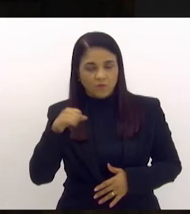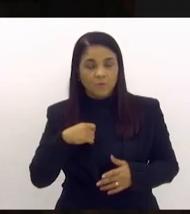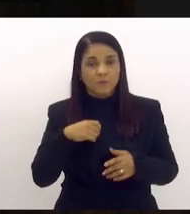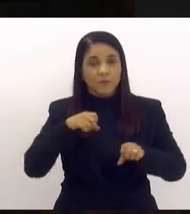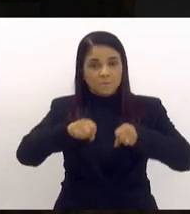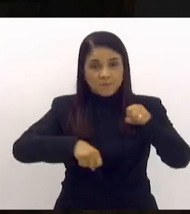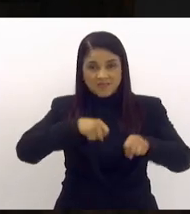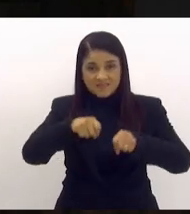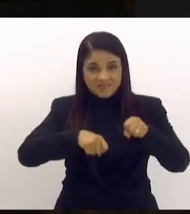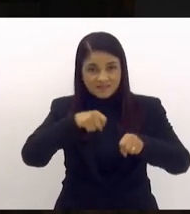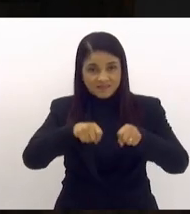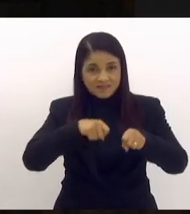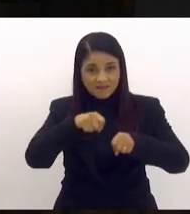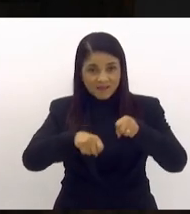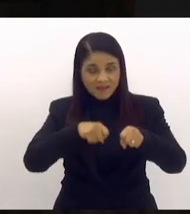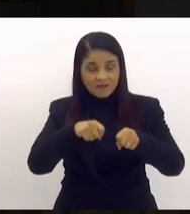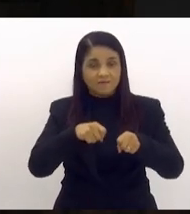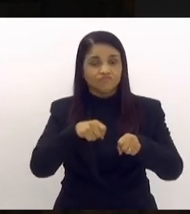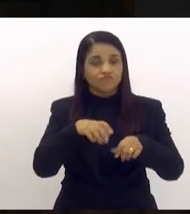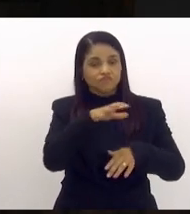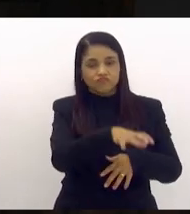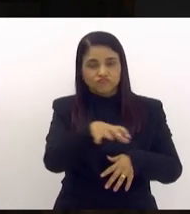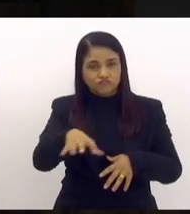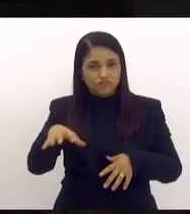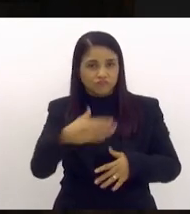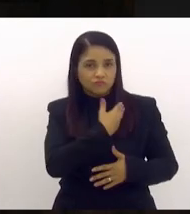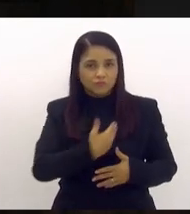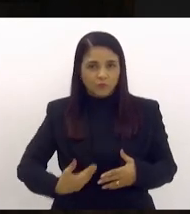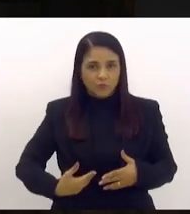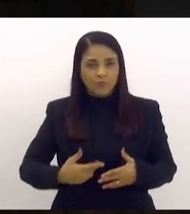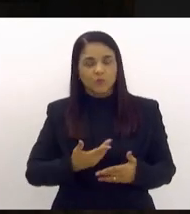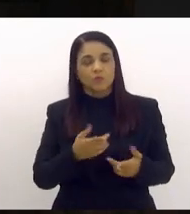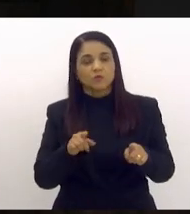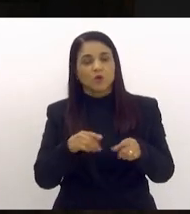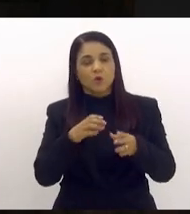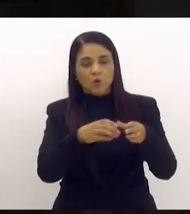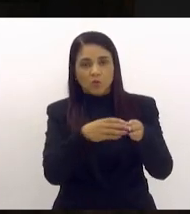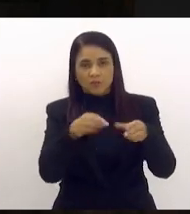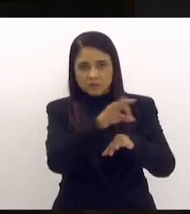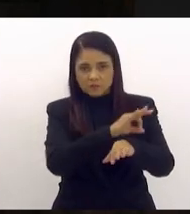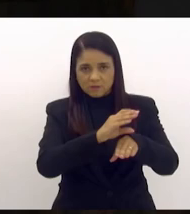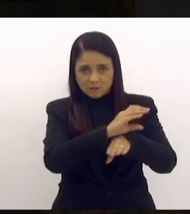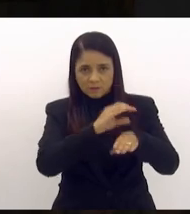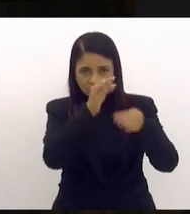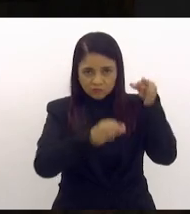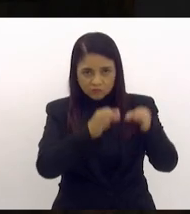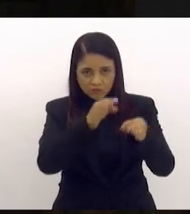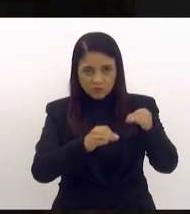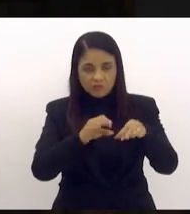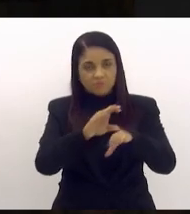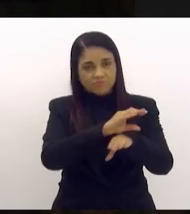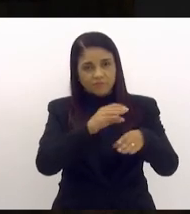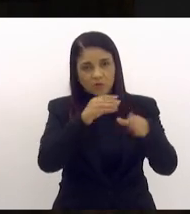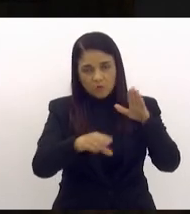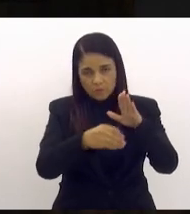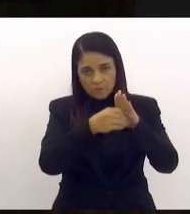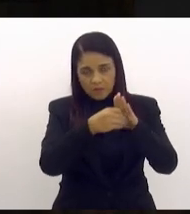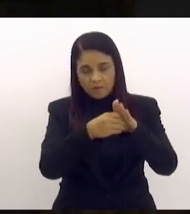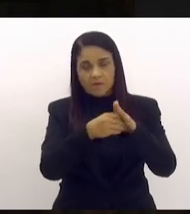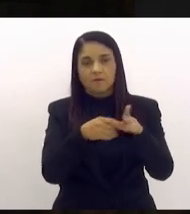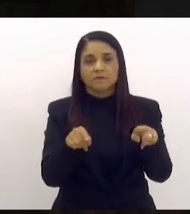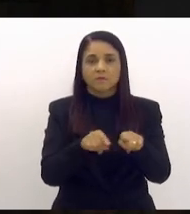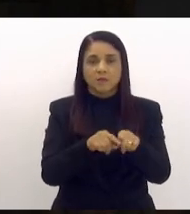bicicletários em estabelecimentos públicos e da outras providências. Apareceram as comissões de Constituição e Justiça pela constitucionalidade com emendas, incluído